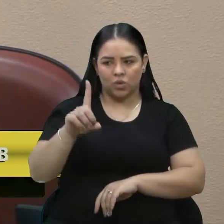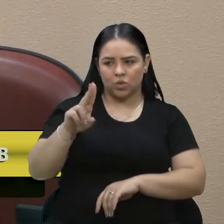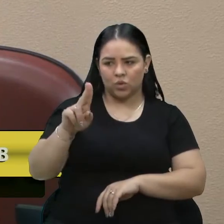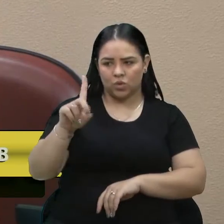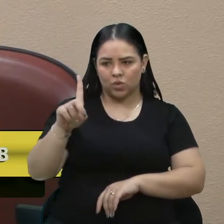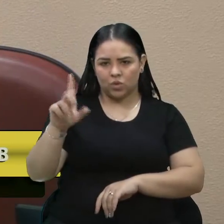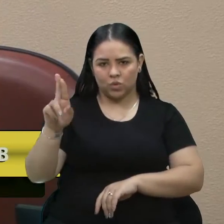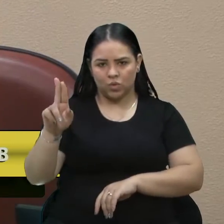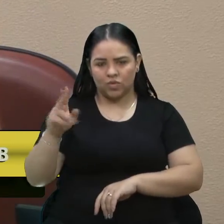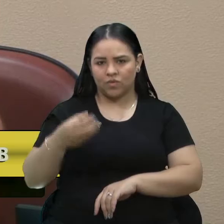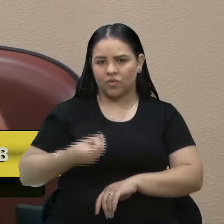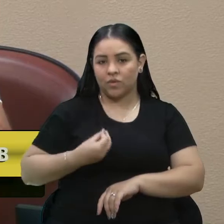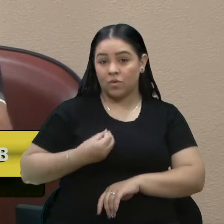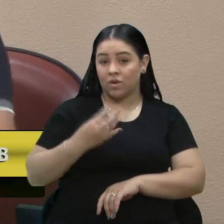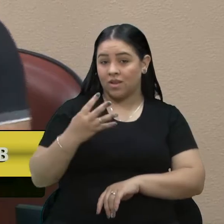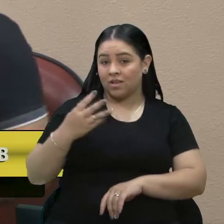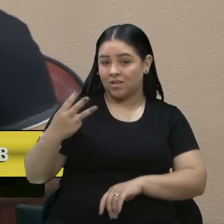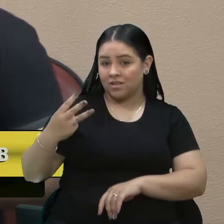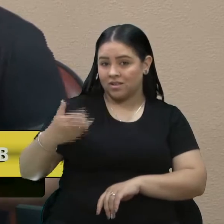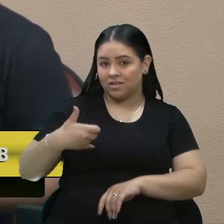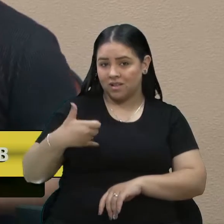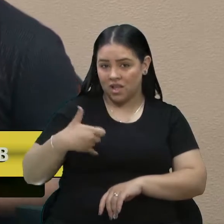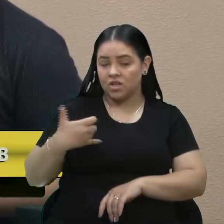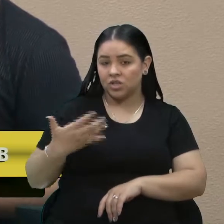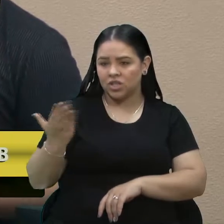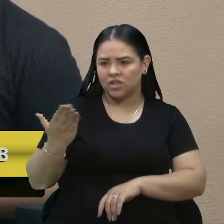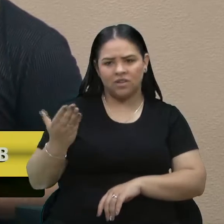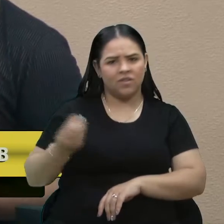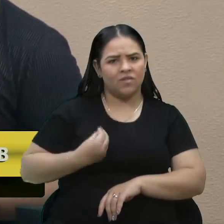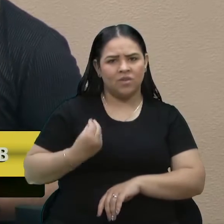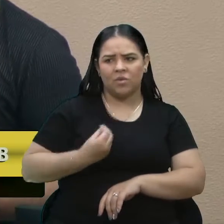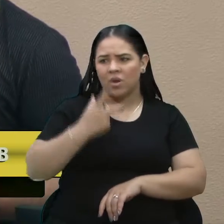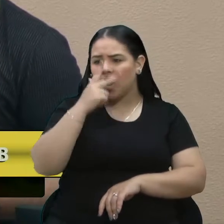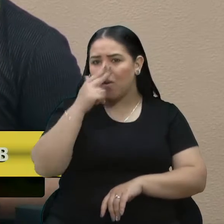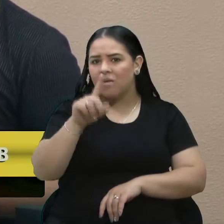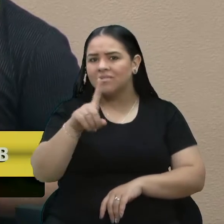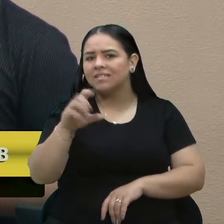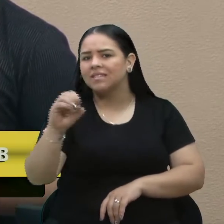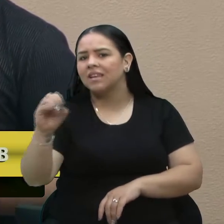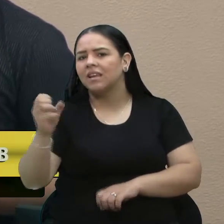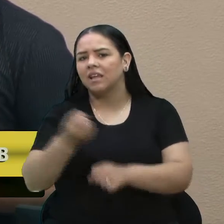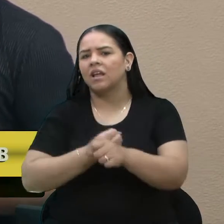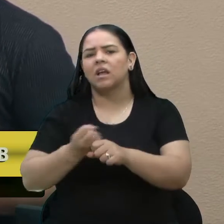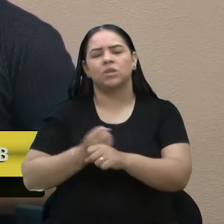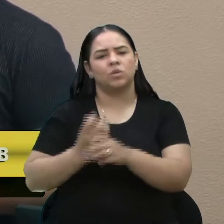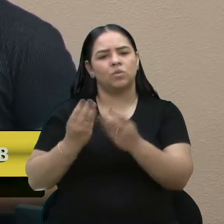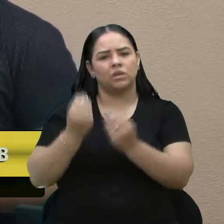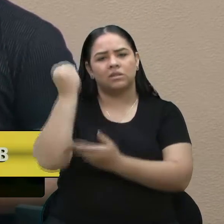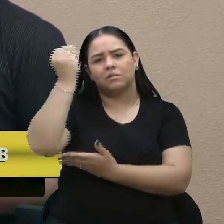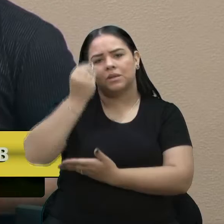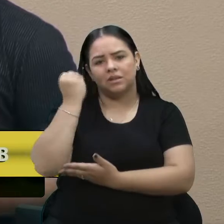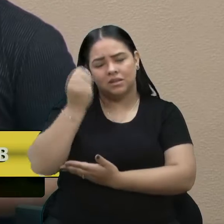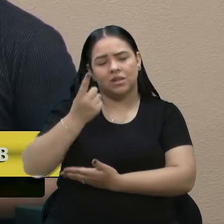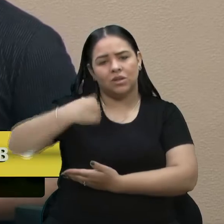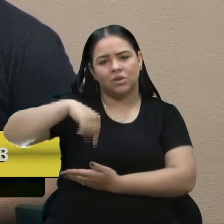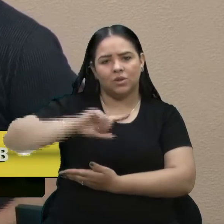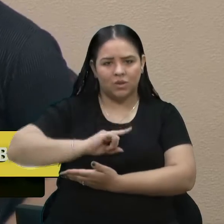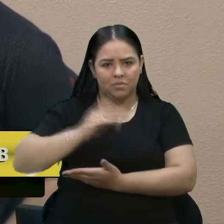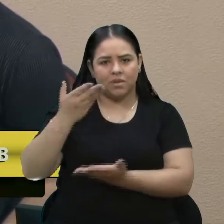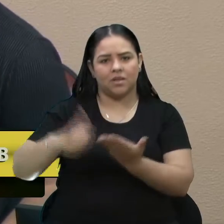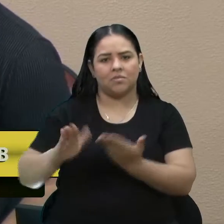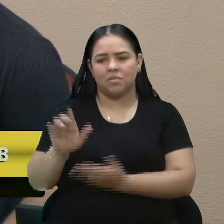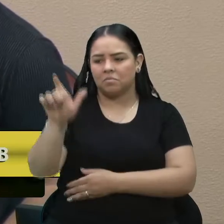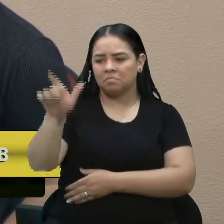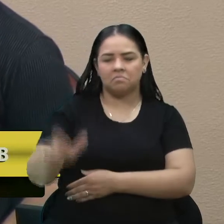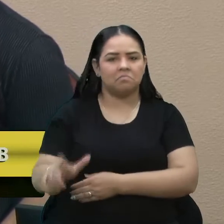43 anos, muitas pessoas com 100 não vão conseguir viver. Então, a gente perde um grande cara, um